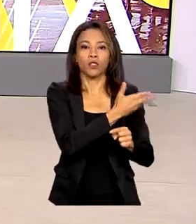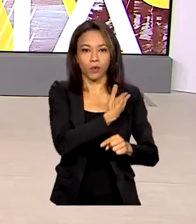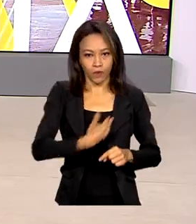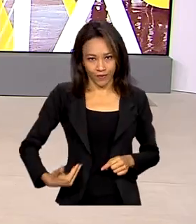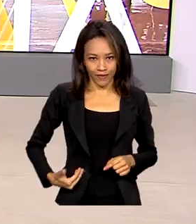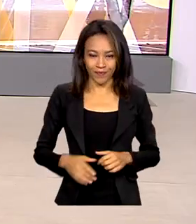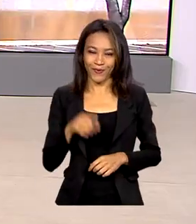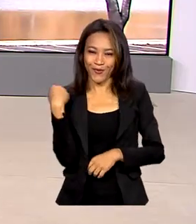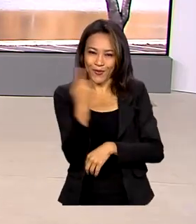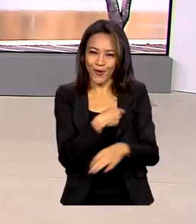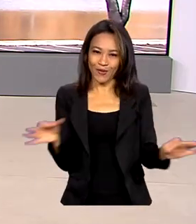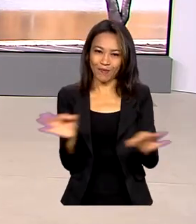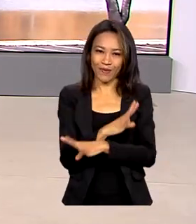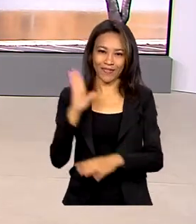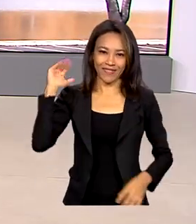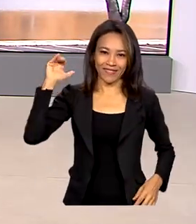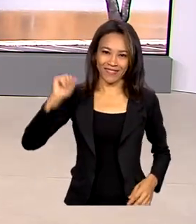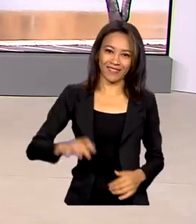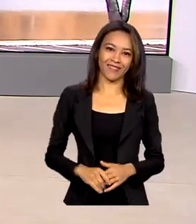A gente fica por aqui. Tchau!